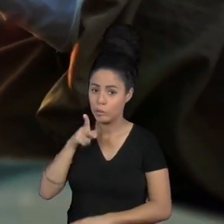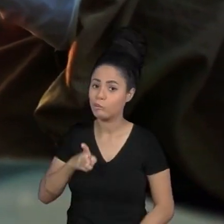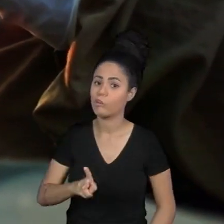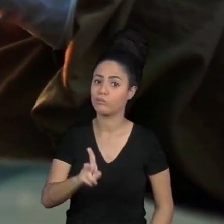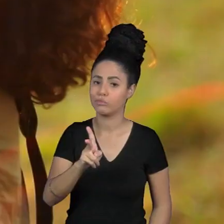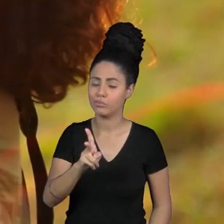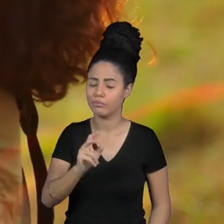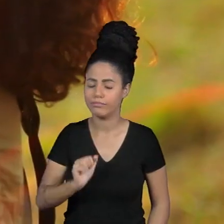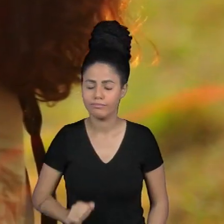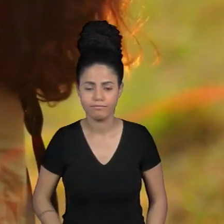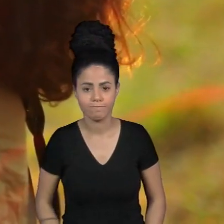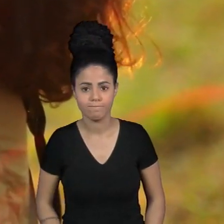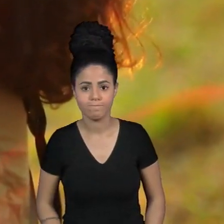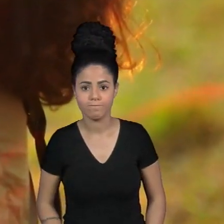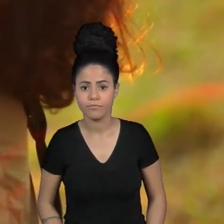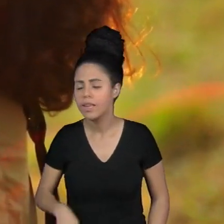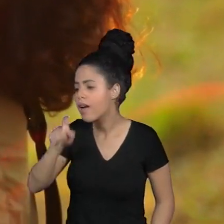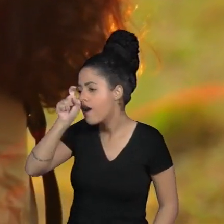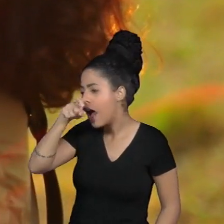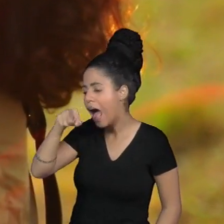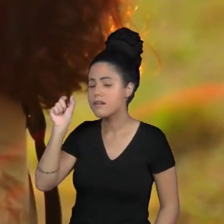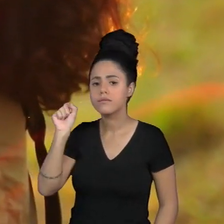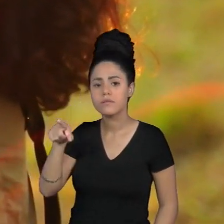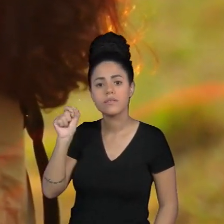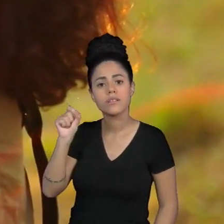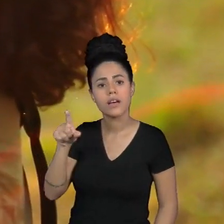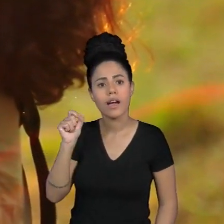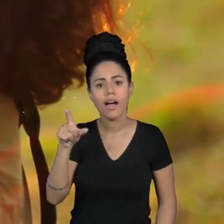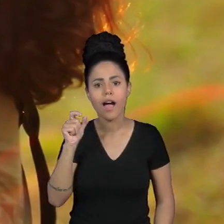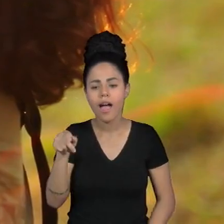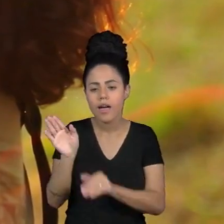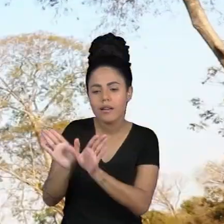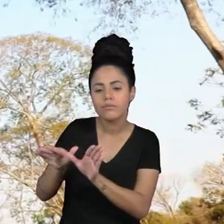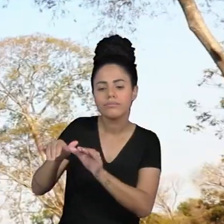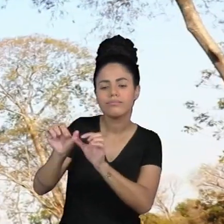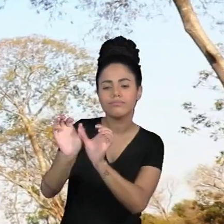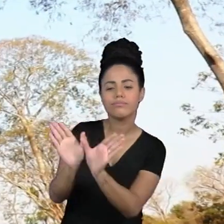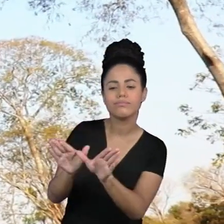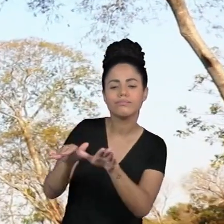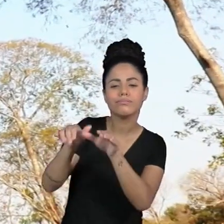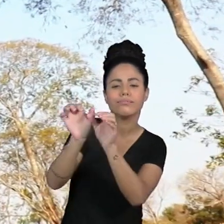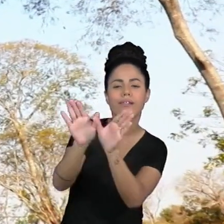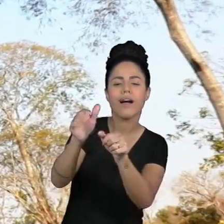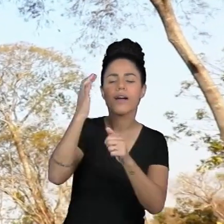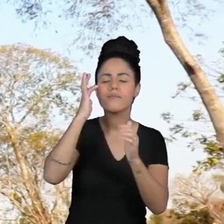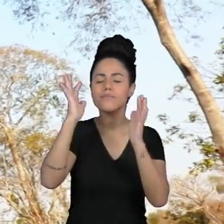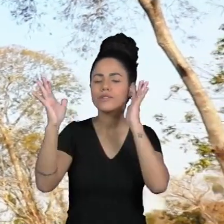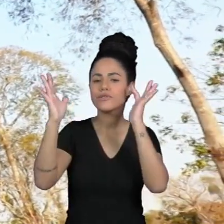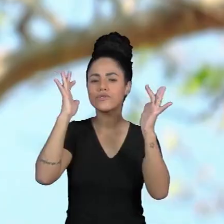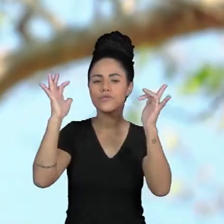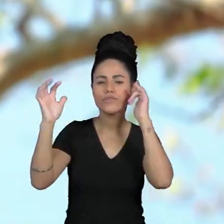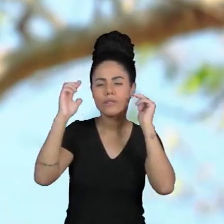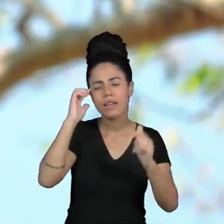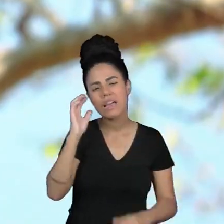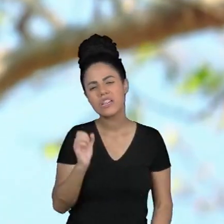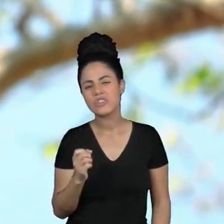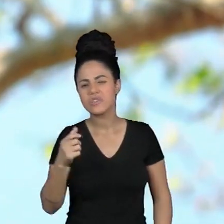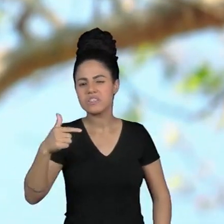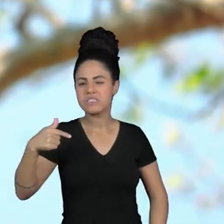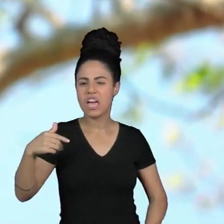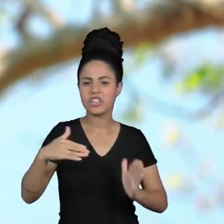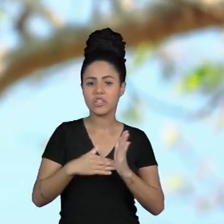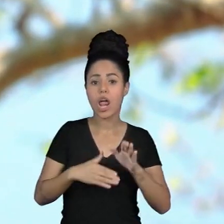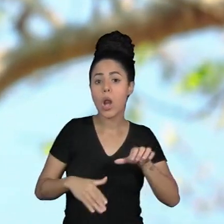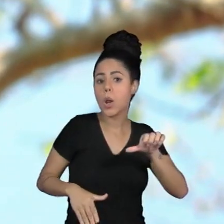Arara Azul é uma ave extremamente delicada você imagina uma espécie que leva de 7 a 9 anos para